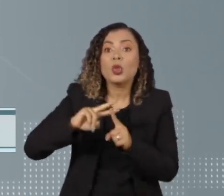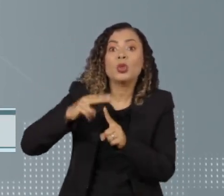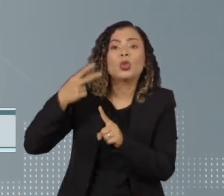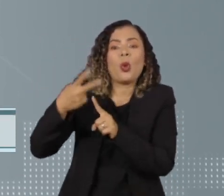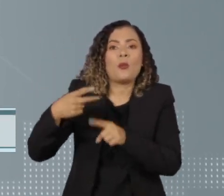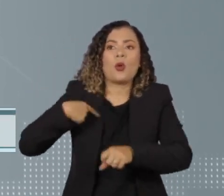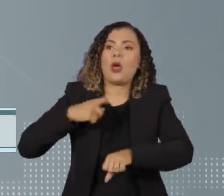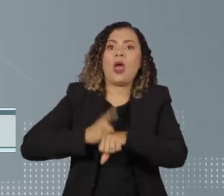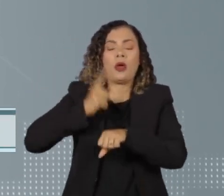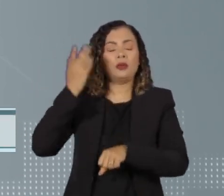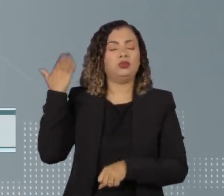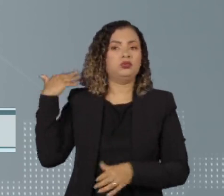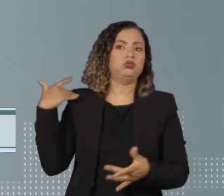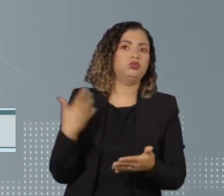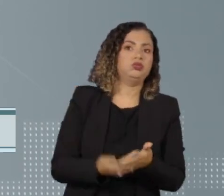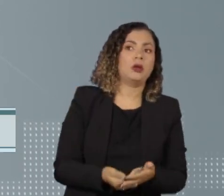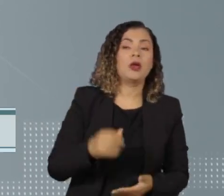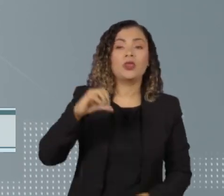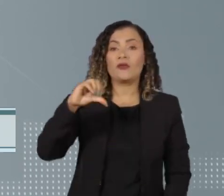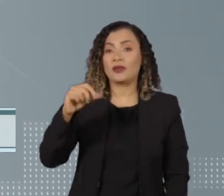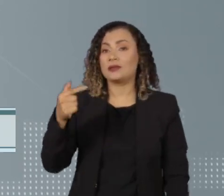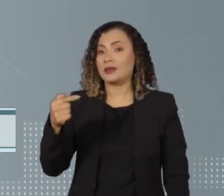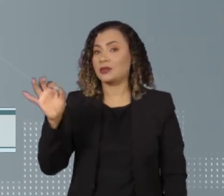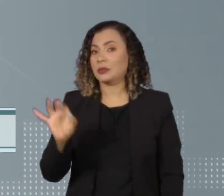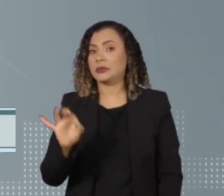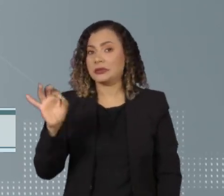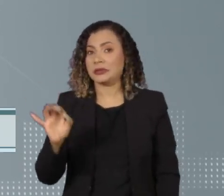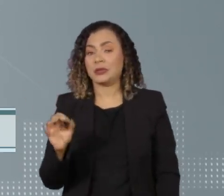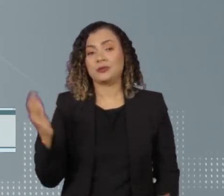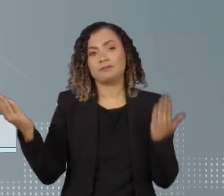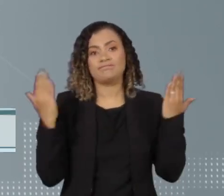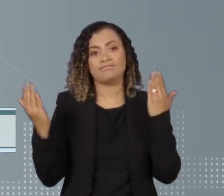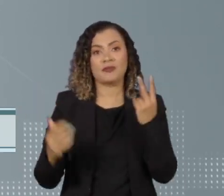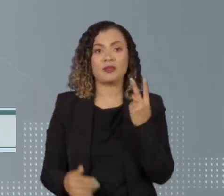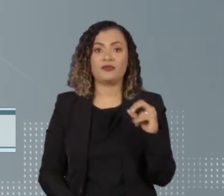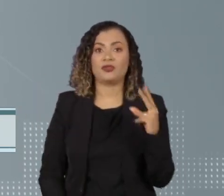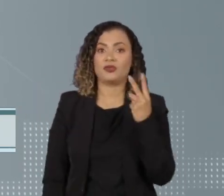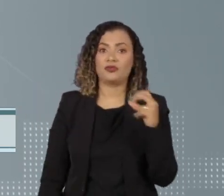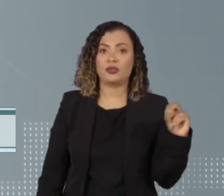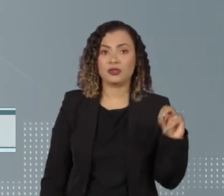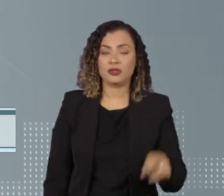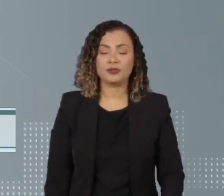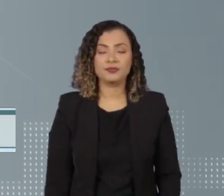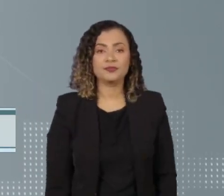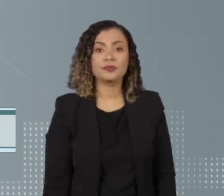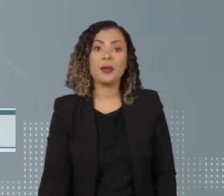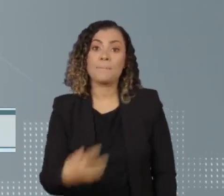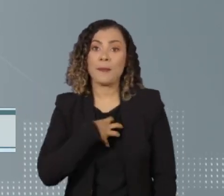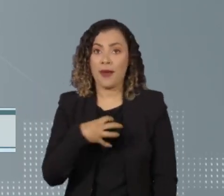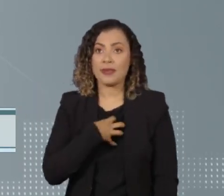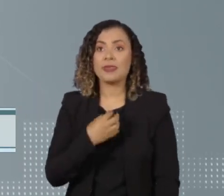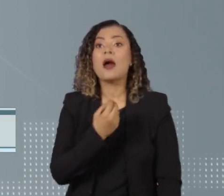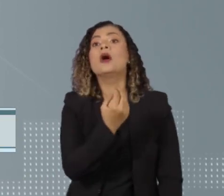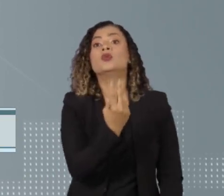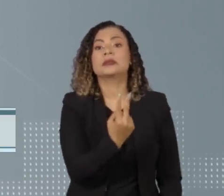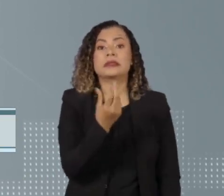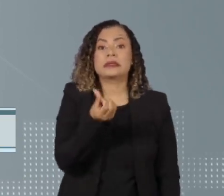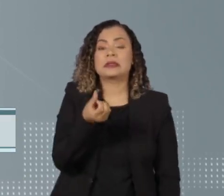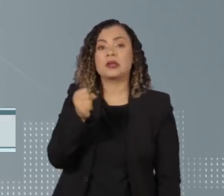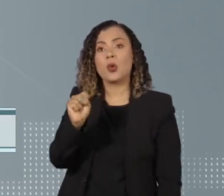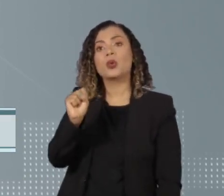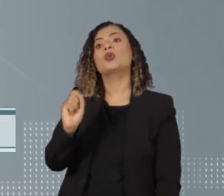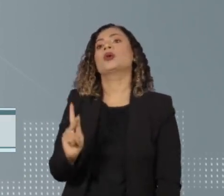do recorde da série histórica, que era de 2020. O estado da Bahia, com mais de 268